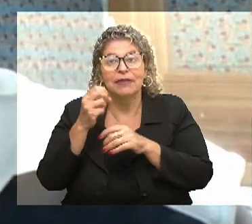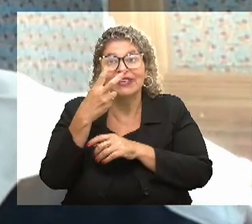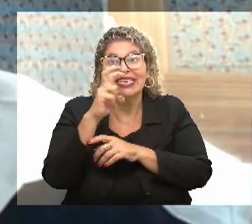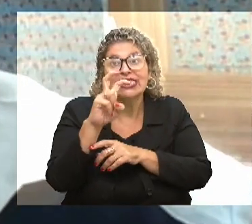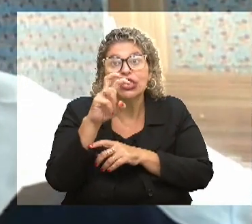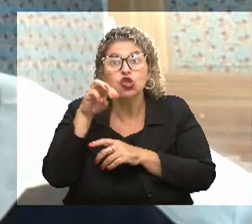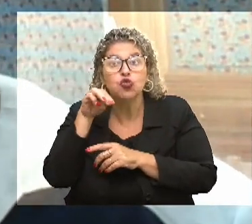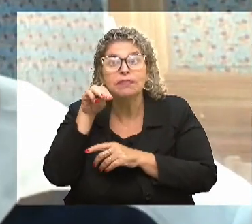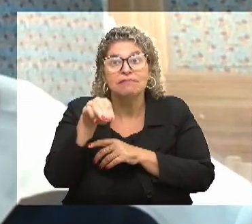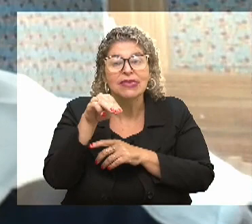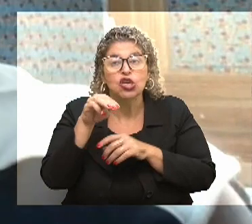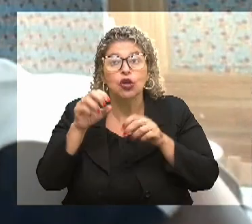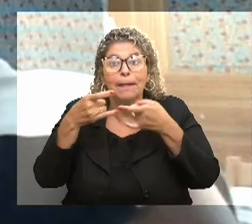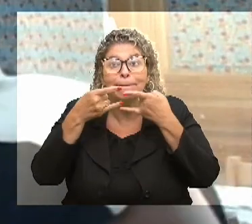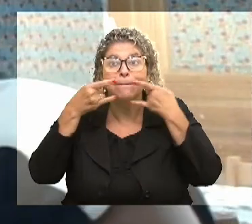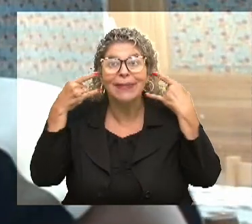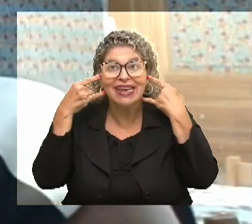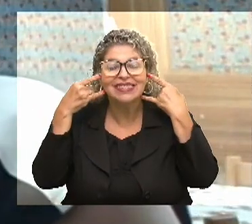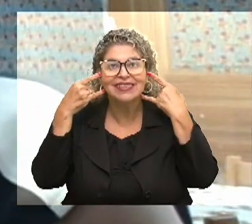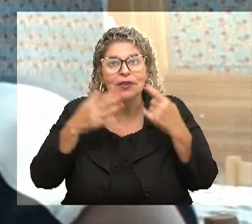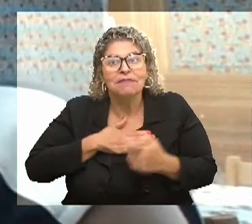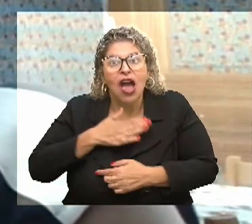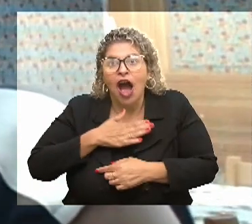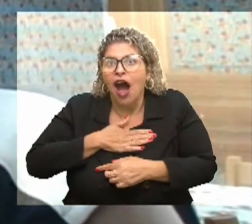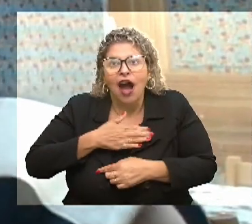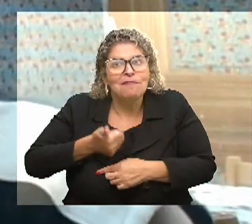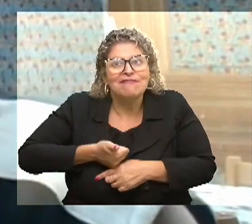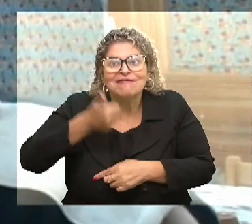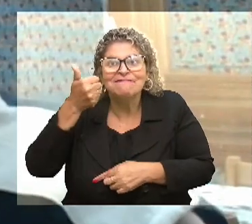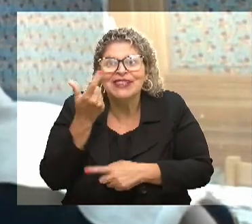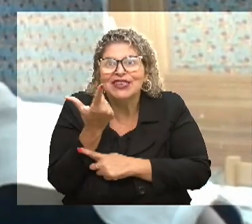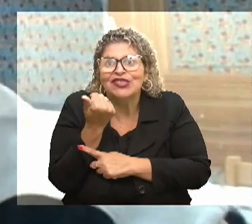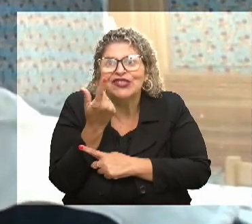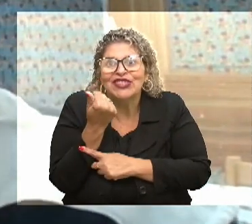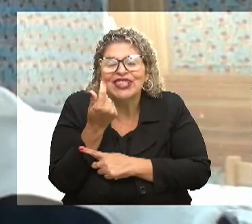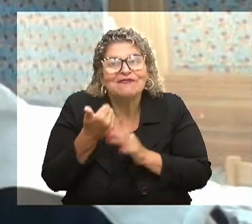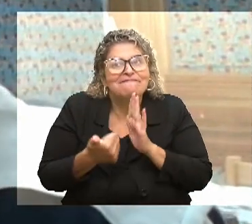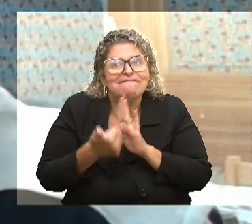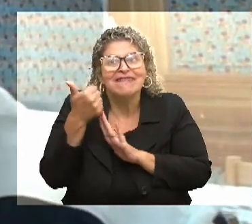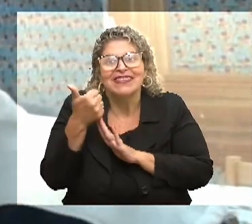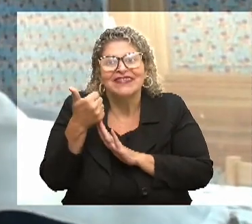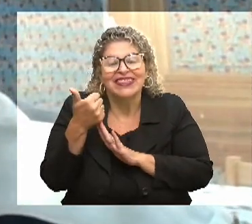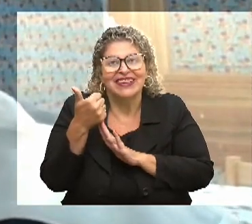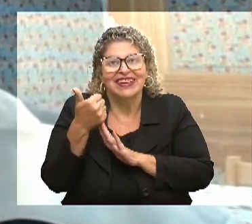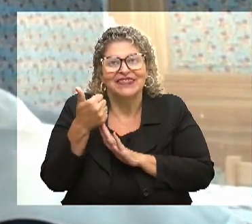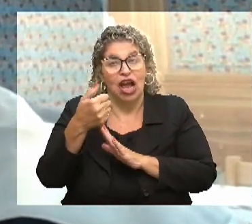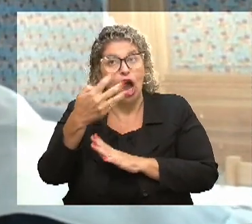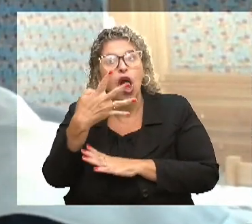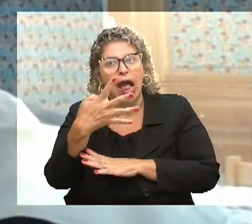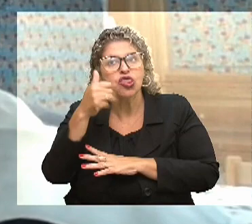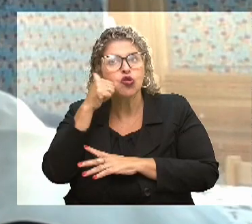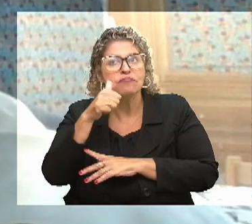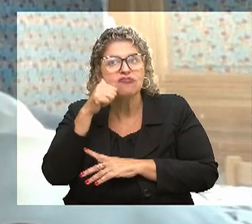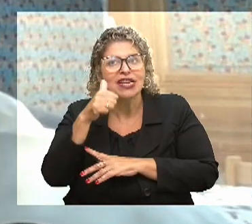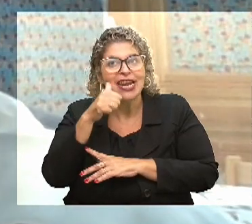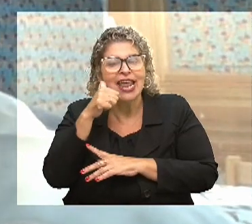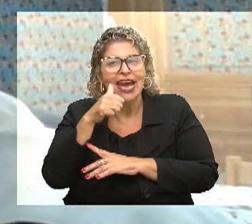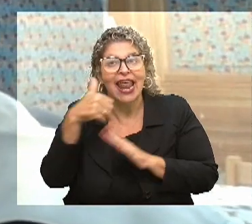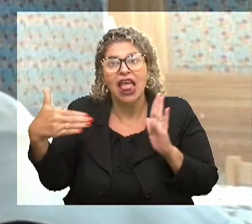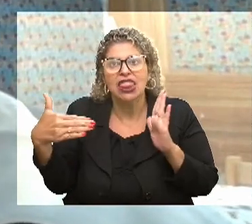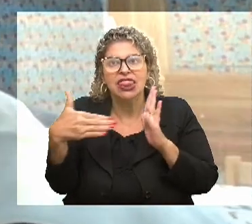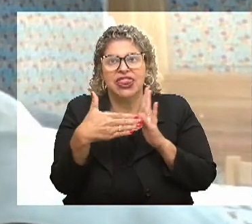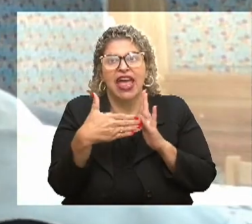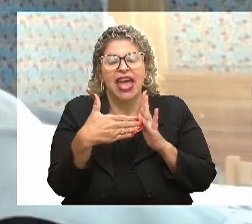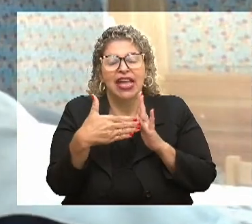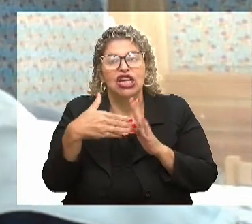daquelas máscaras ia sair o meu primeiro dinheirinho. Então, a gente ficava quatro mulheres aqui, até duas, três horas